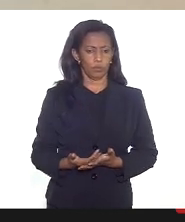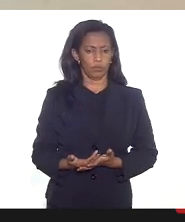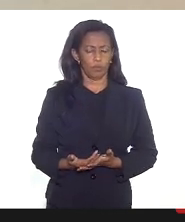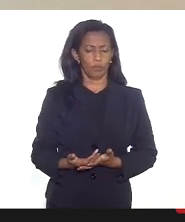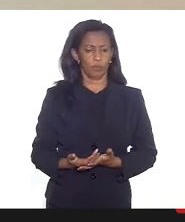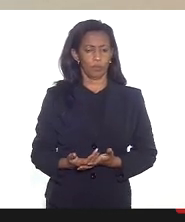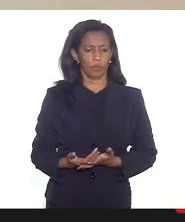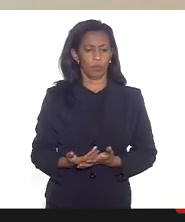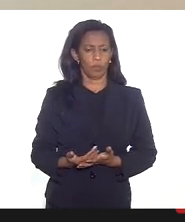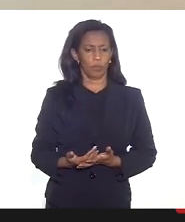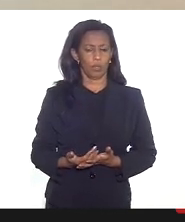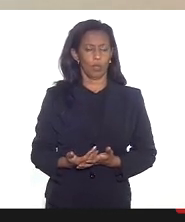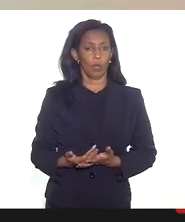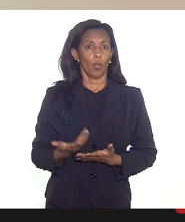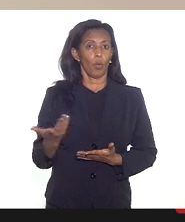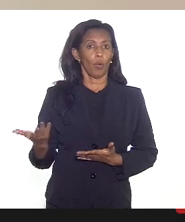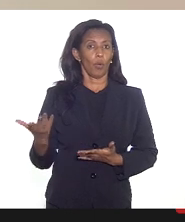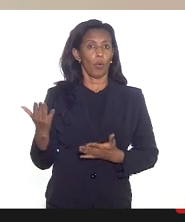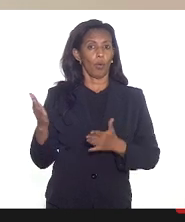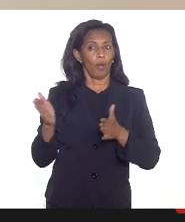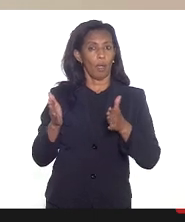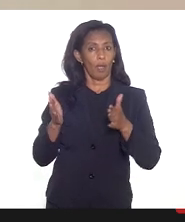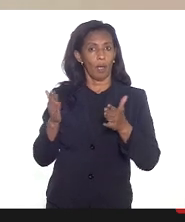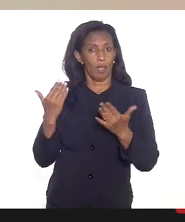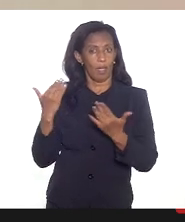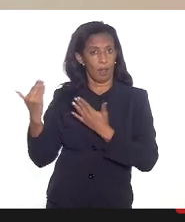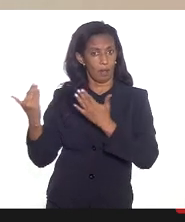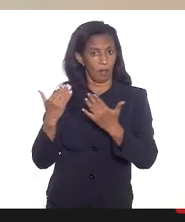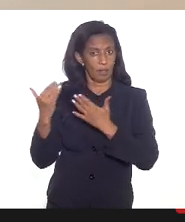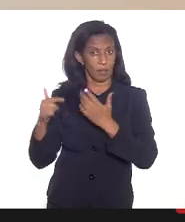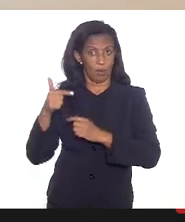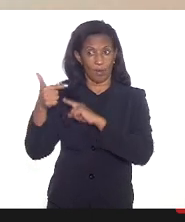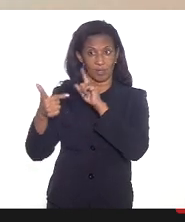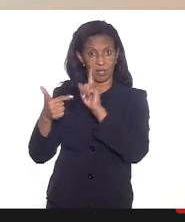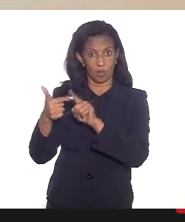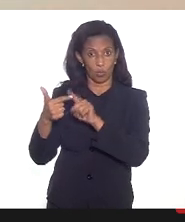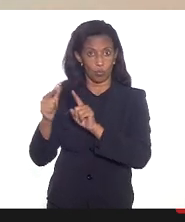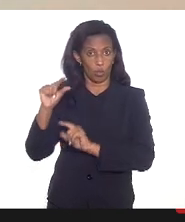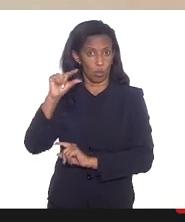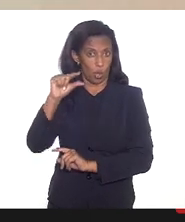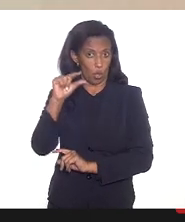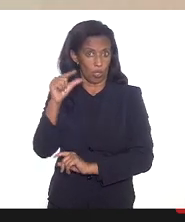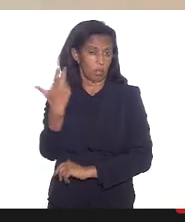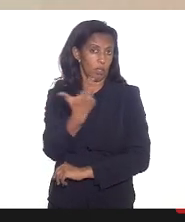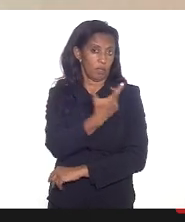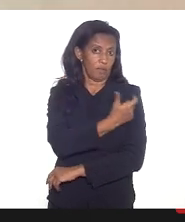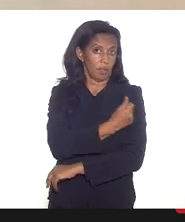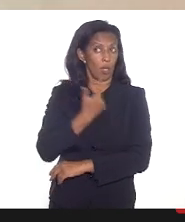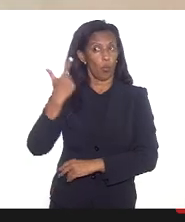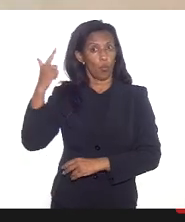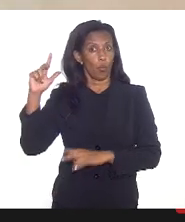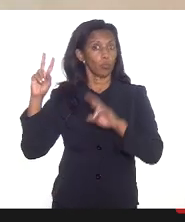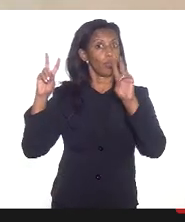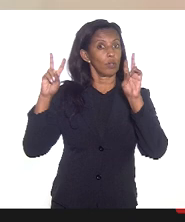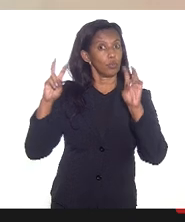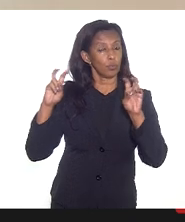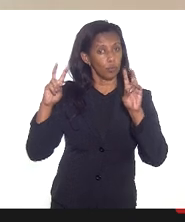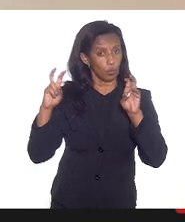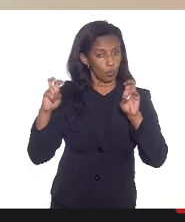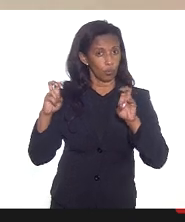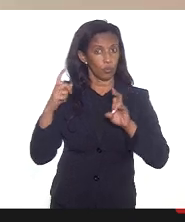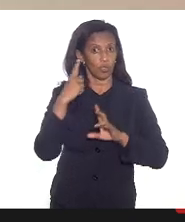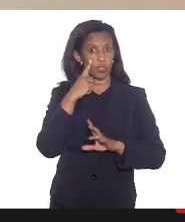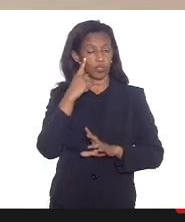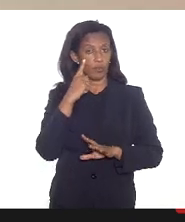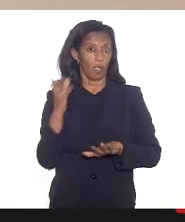intercambiabilidade da vacina por exemplo a segunda dose esse é um outro assunto que a gente vai abordar para tentar